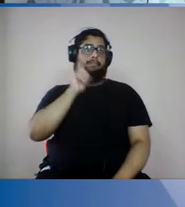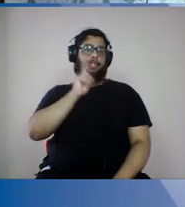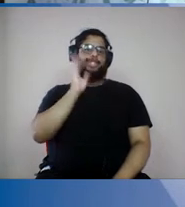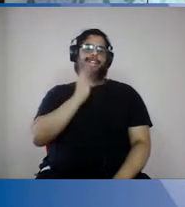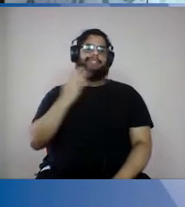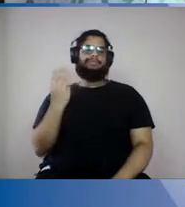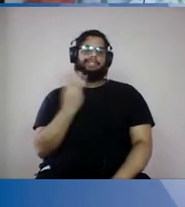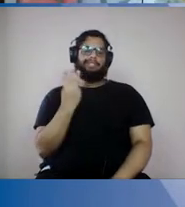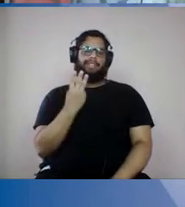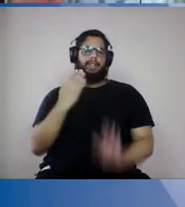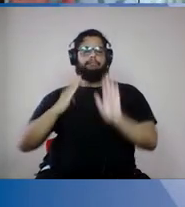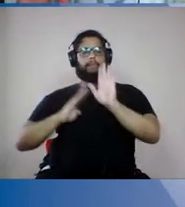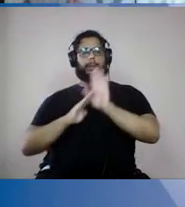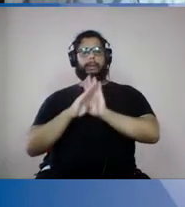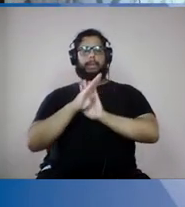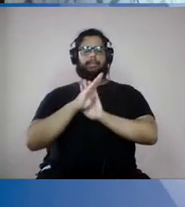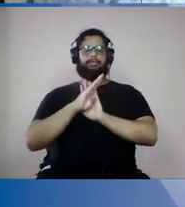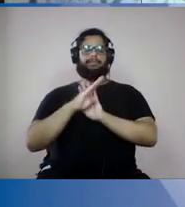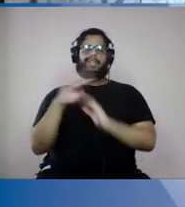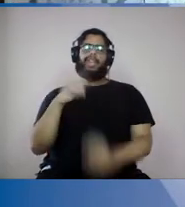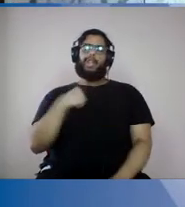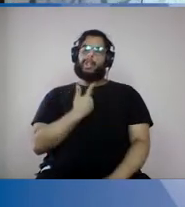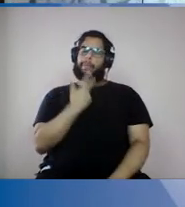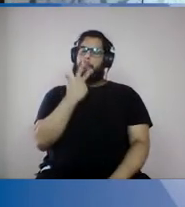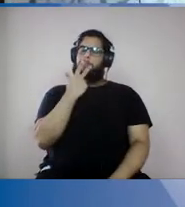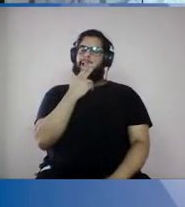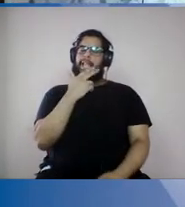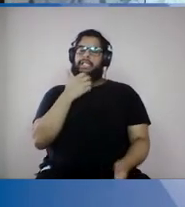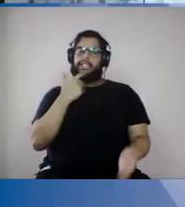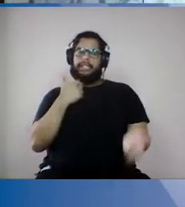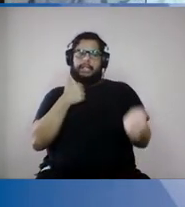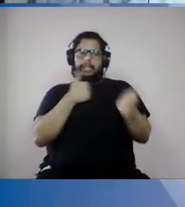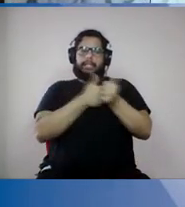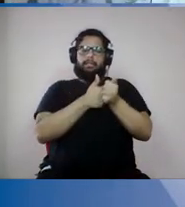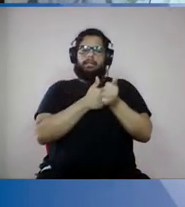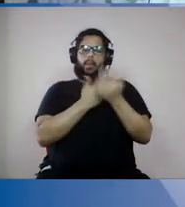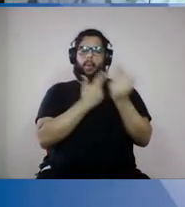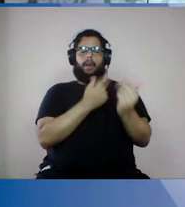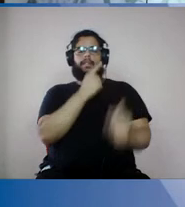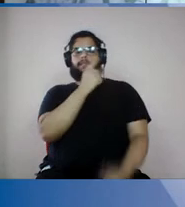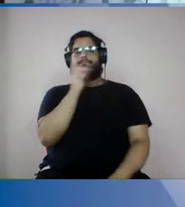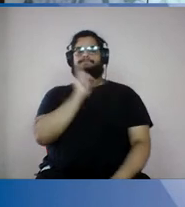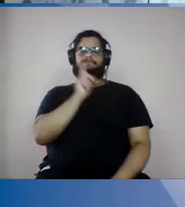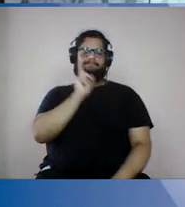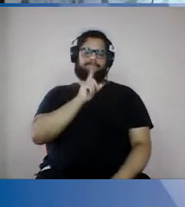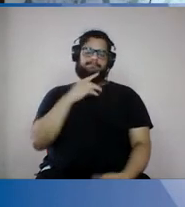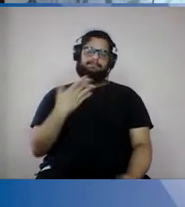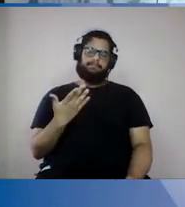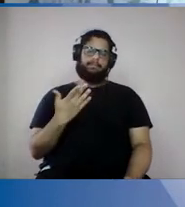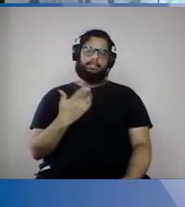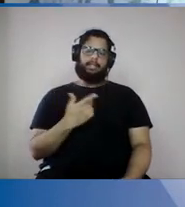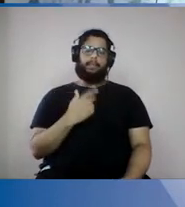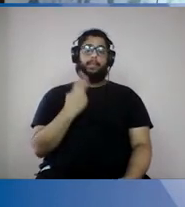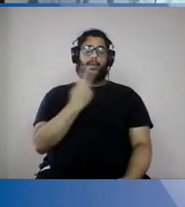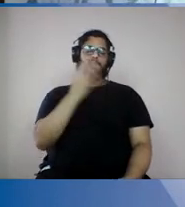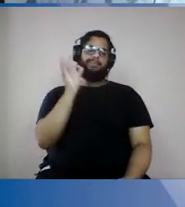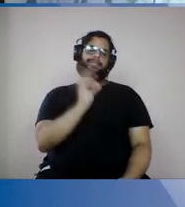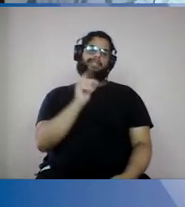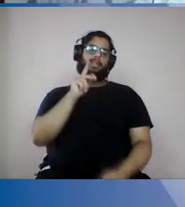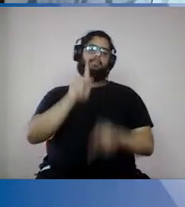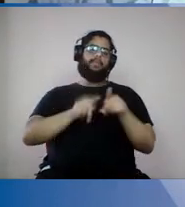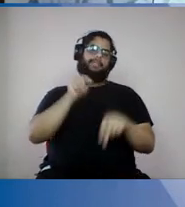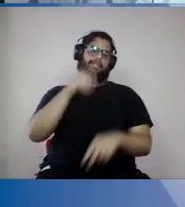E nós estamos num caminho muito parecido com o caminho norte-americano. Hoje nós estamos com 2% da população vacinada.